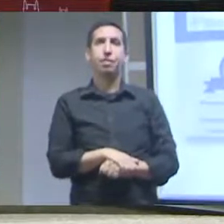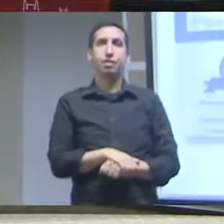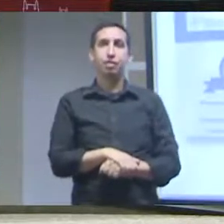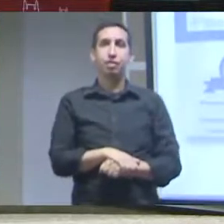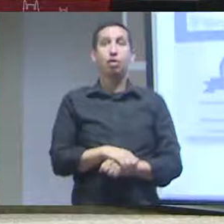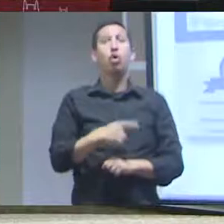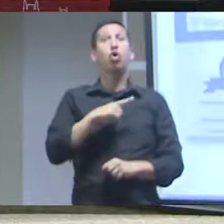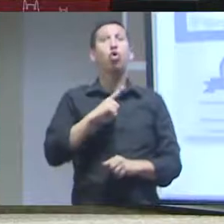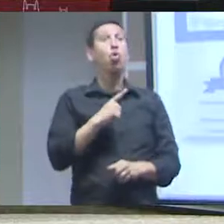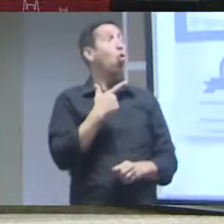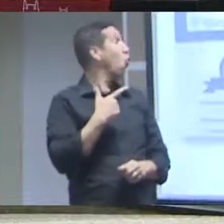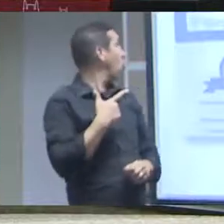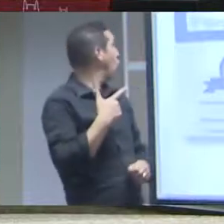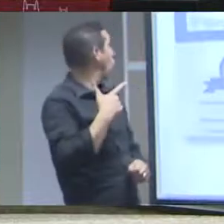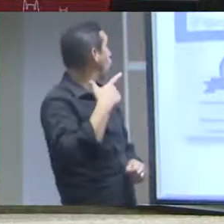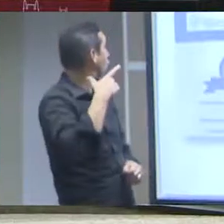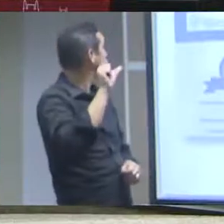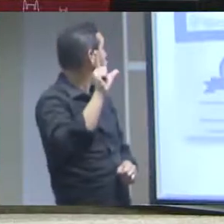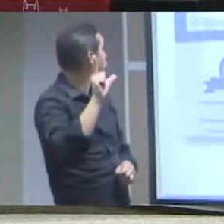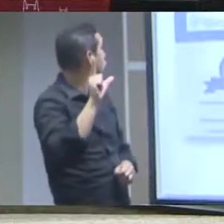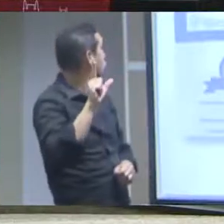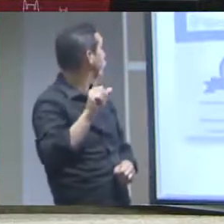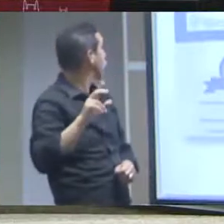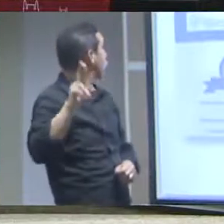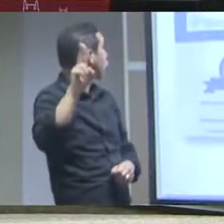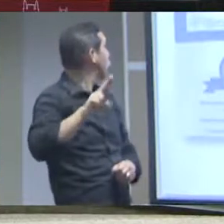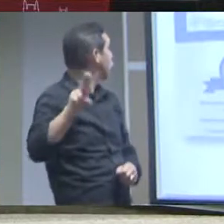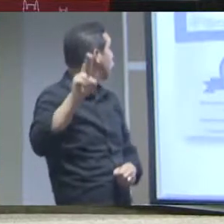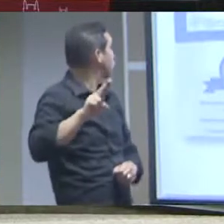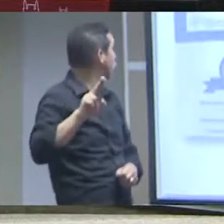sei quem não está disponível para todos